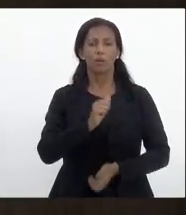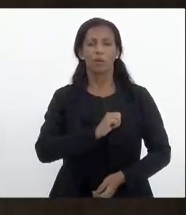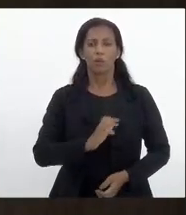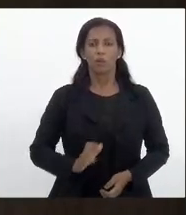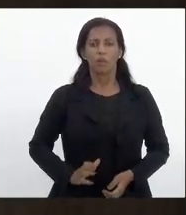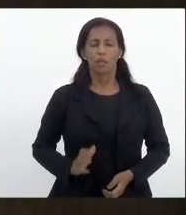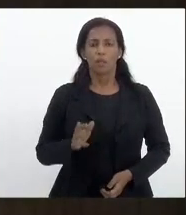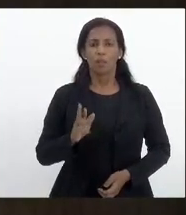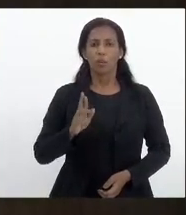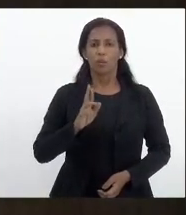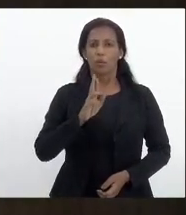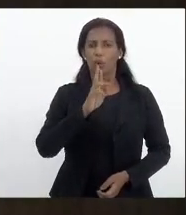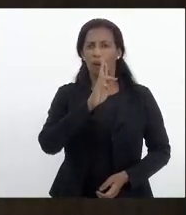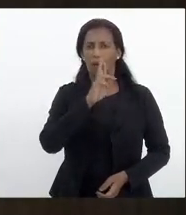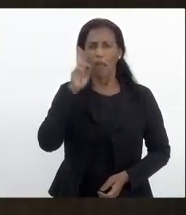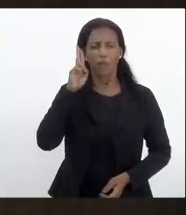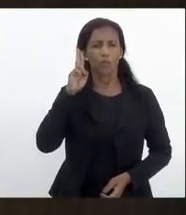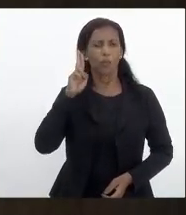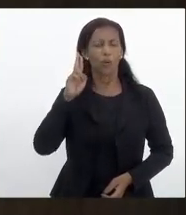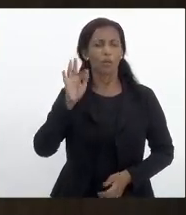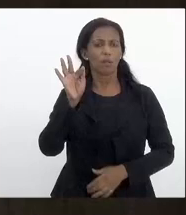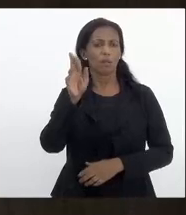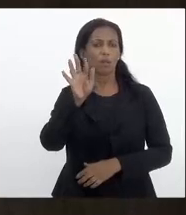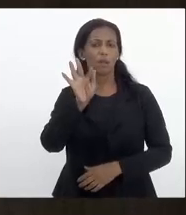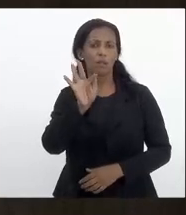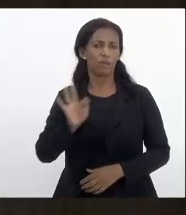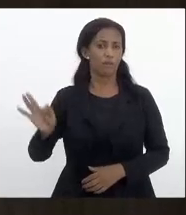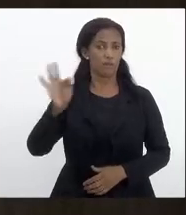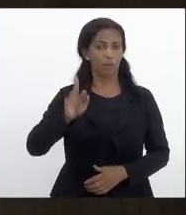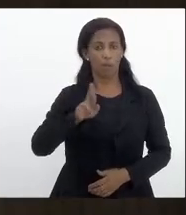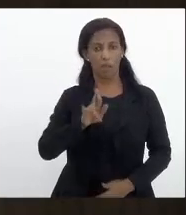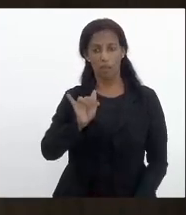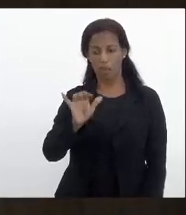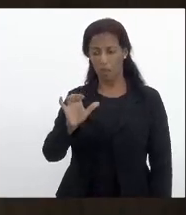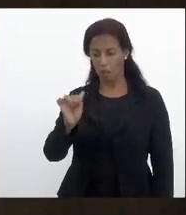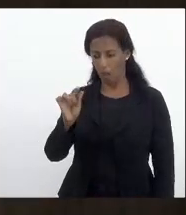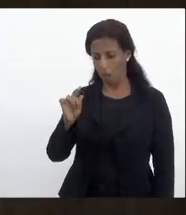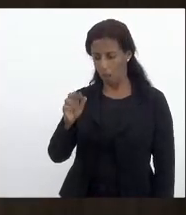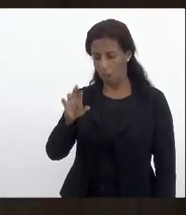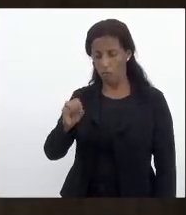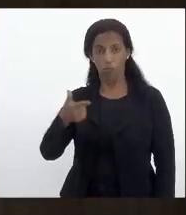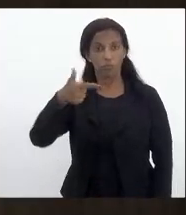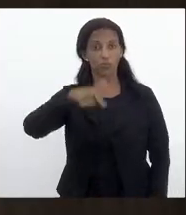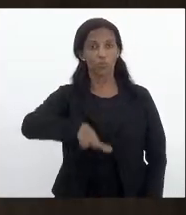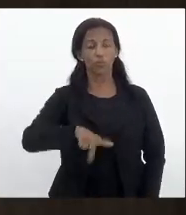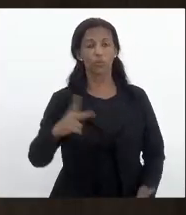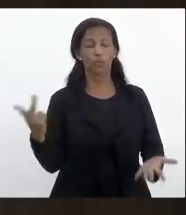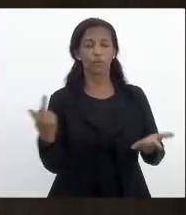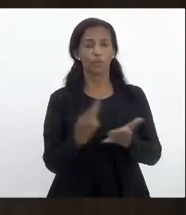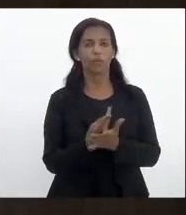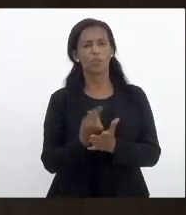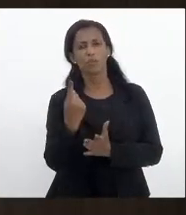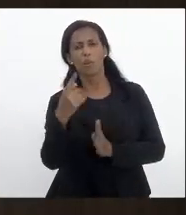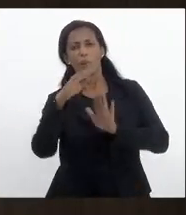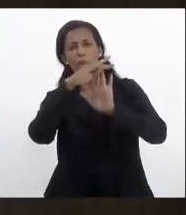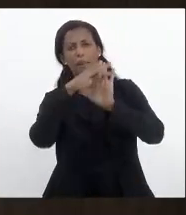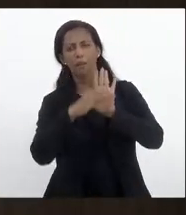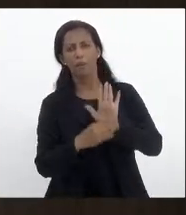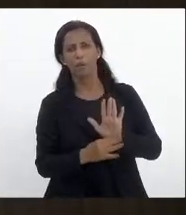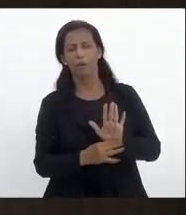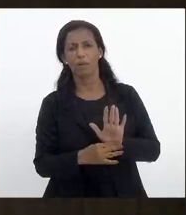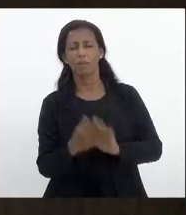e o reitor da UERD professor Ricardo Lodi e mais uma vez eu queria fazer uma questão de ordem aqui